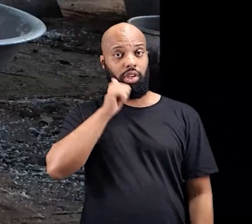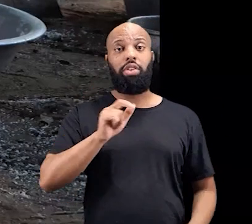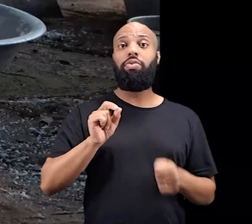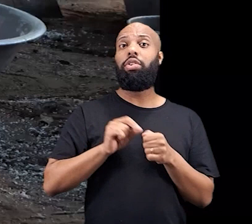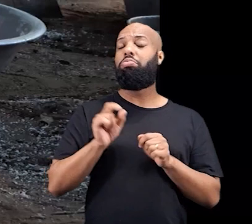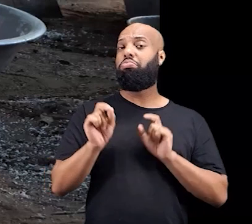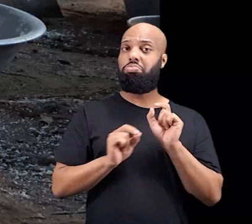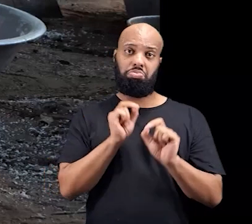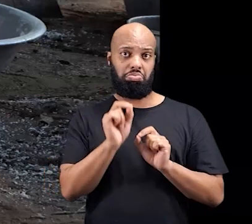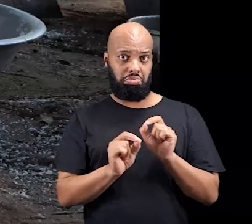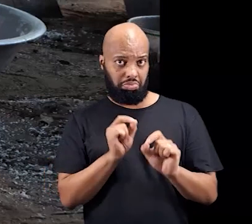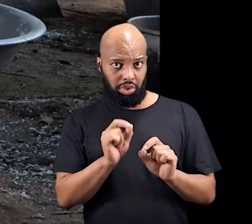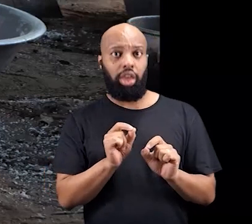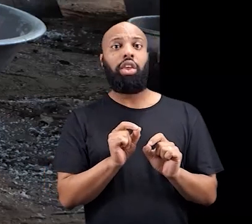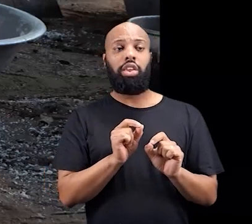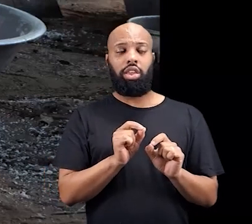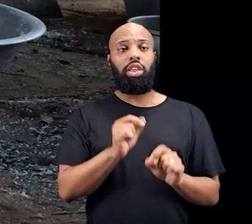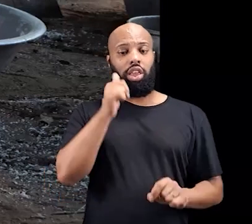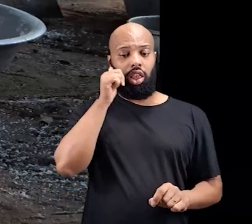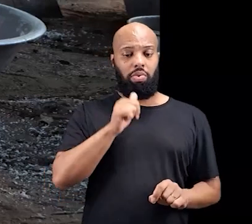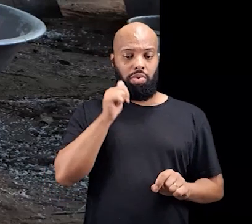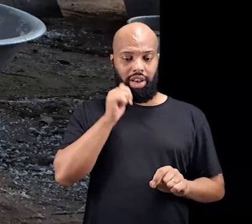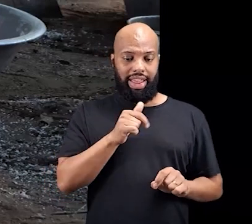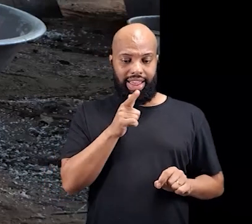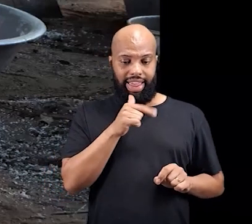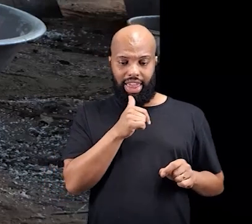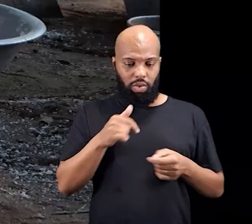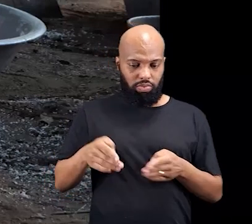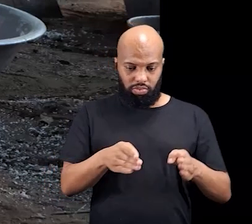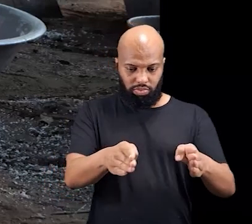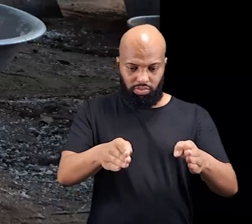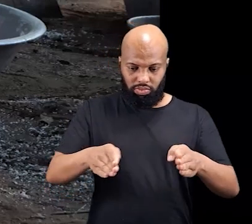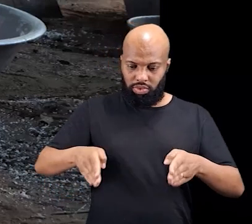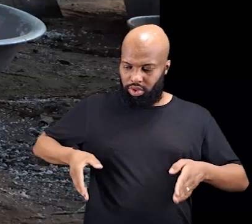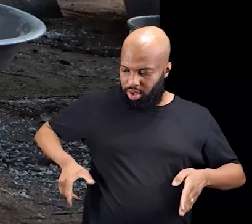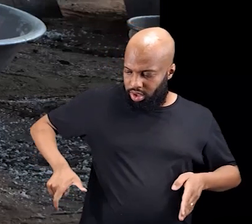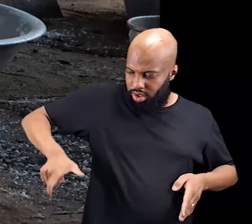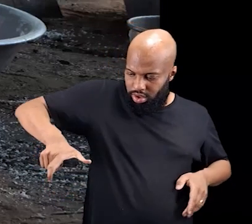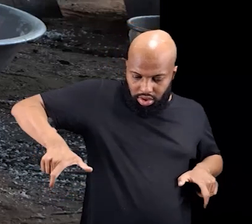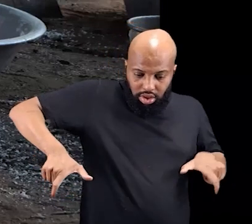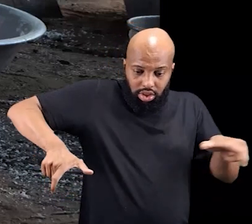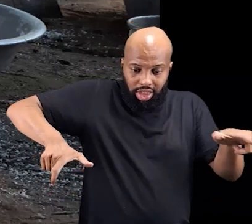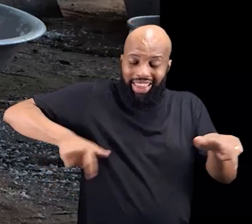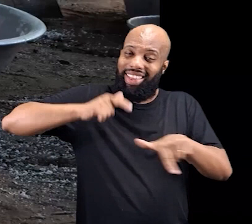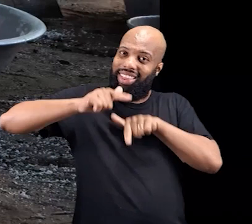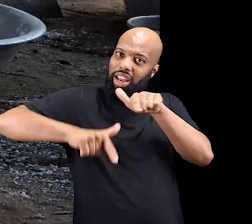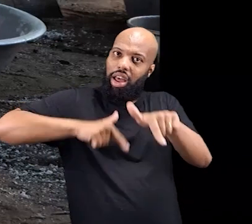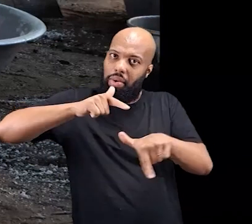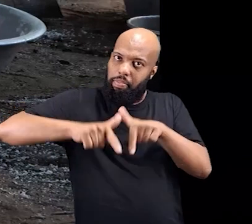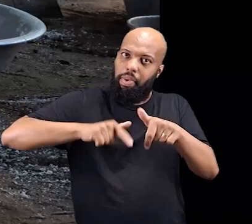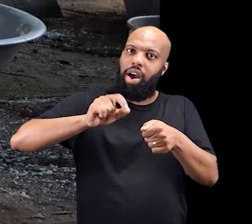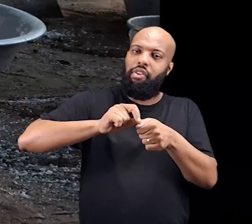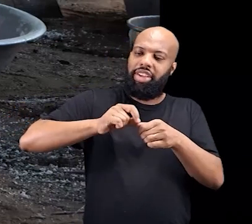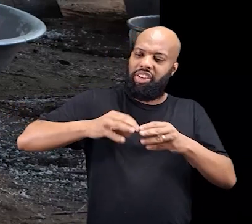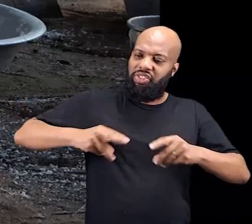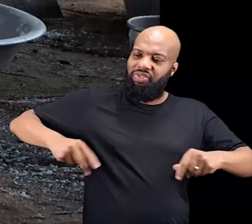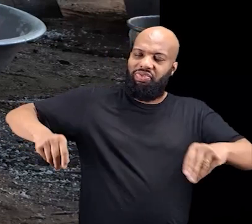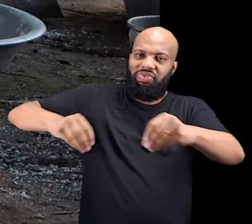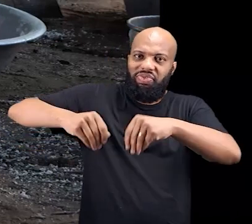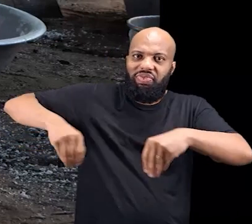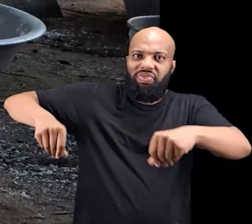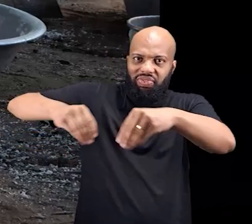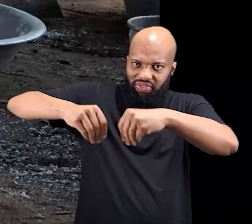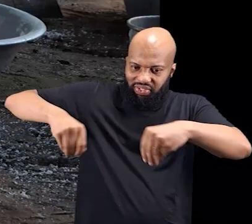As mulheres ficam, né? Na beira e também trabalham fazendo os